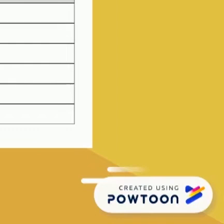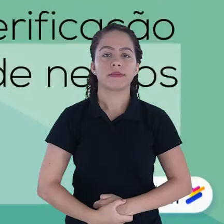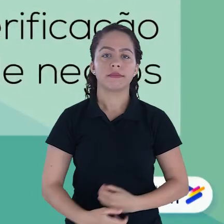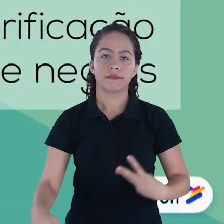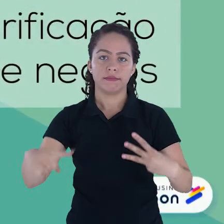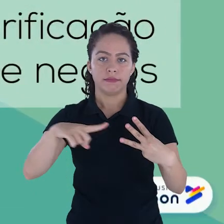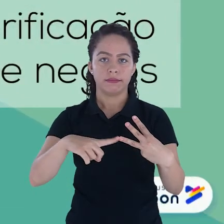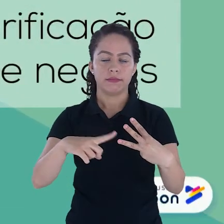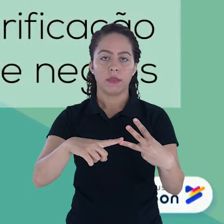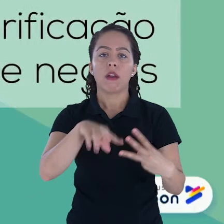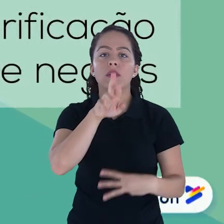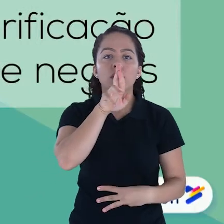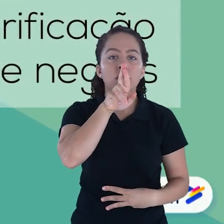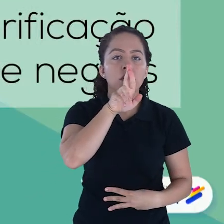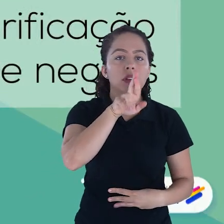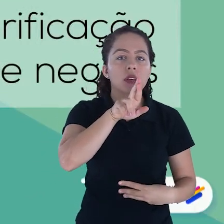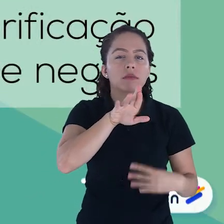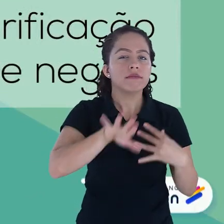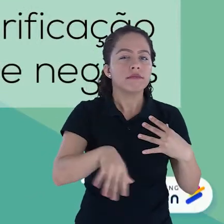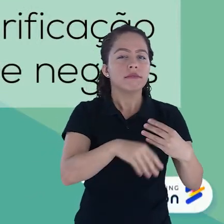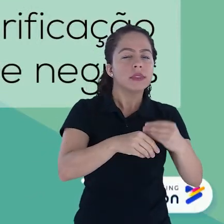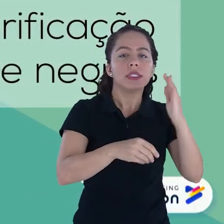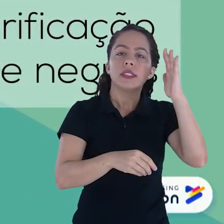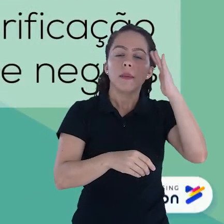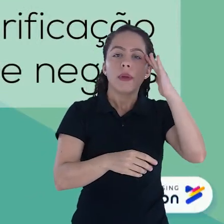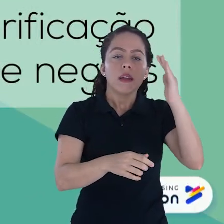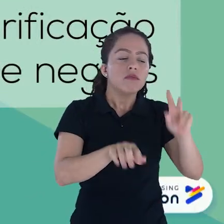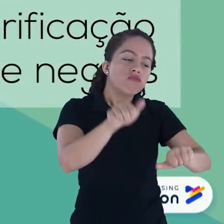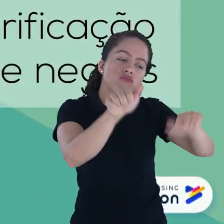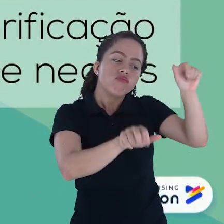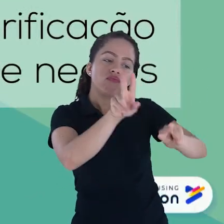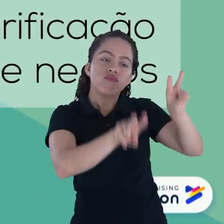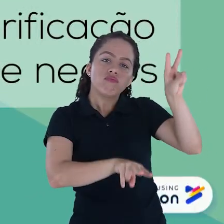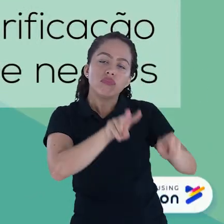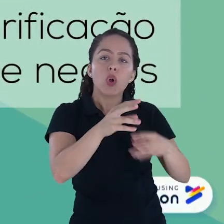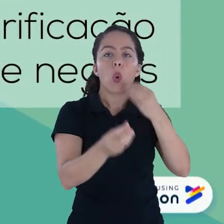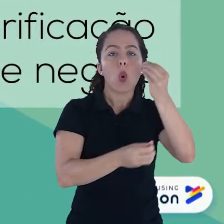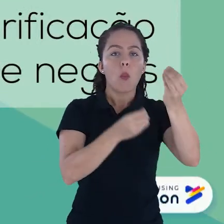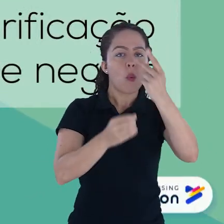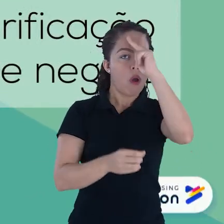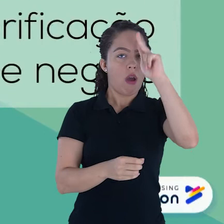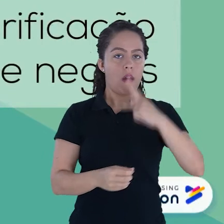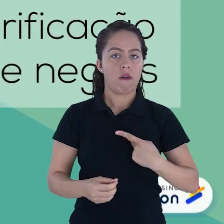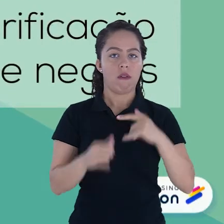Resultado do procedimento complementar de verificação de autodeclaração de negros